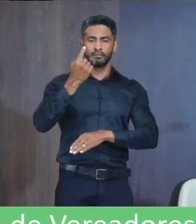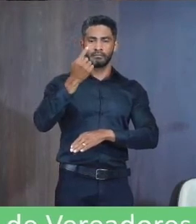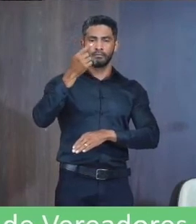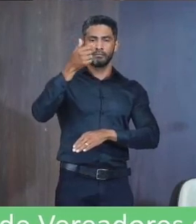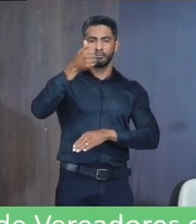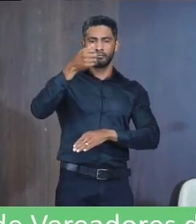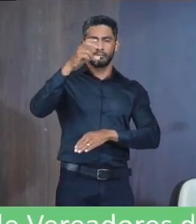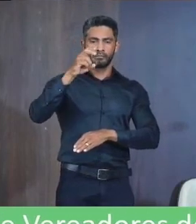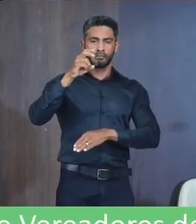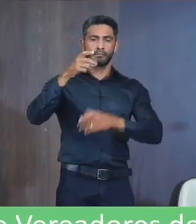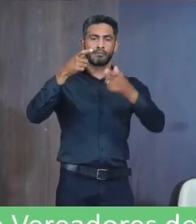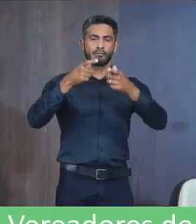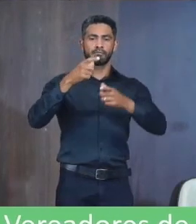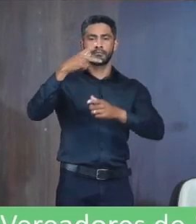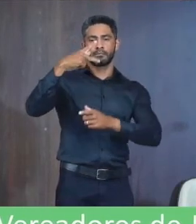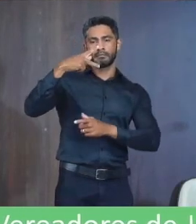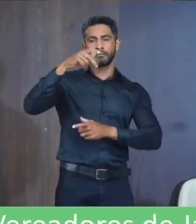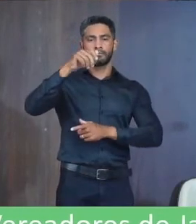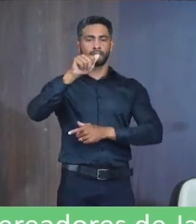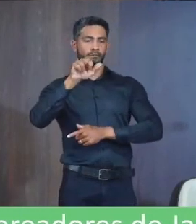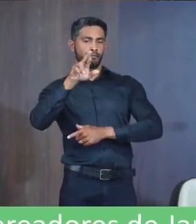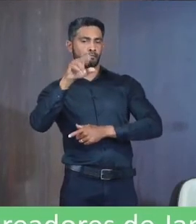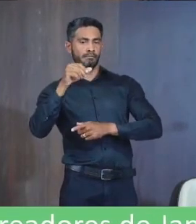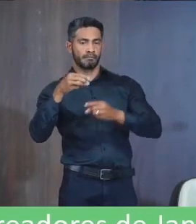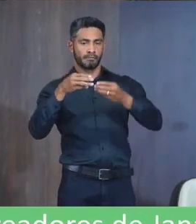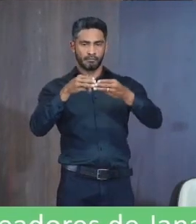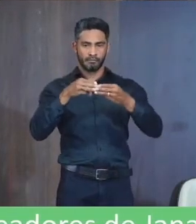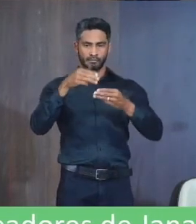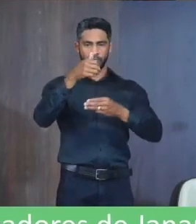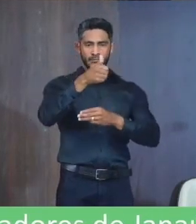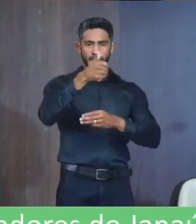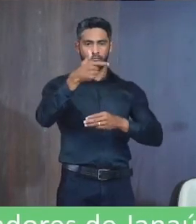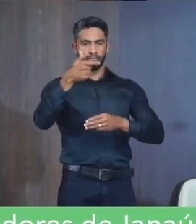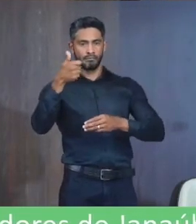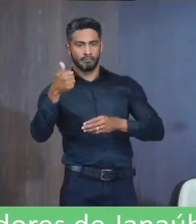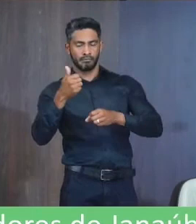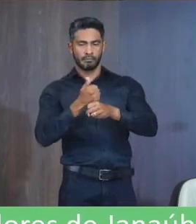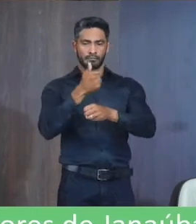Padre Eustáquio Moção 121 2022